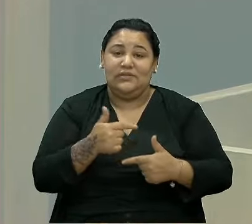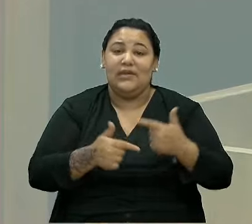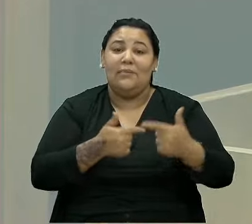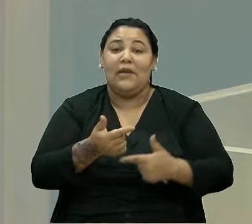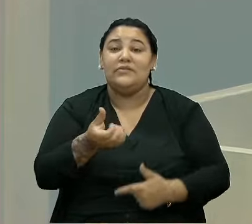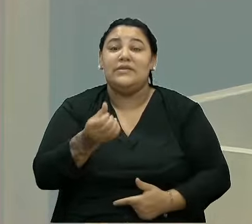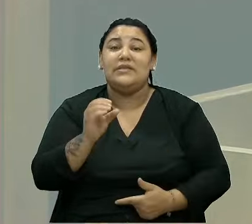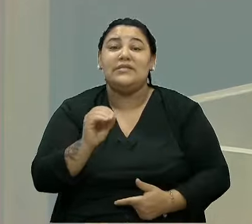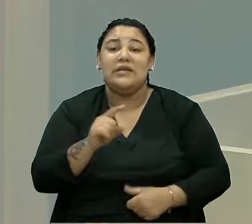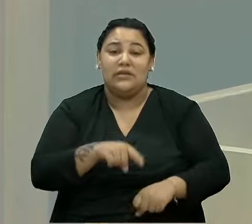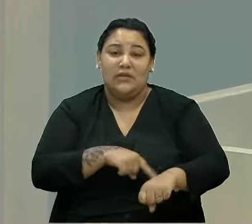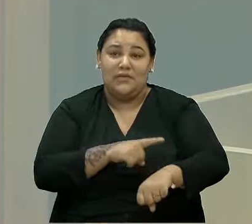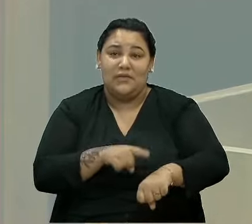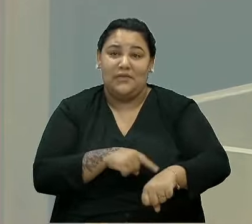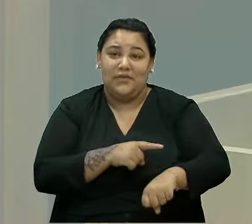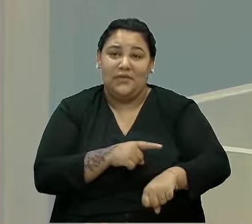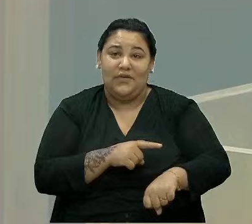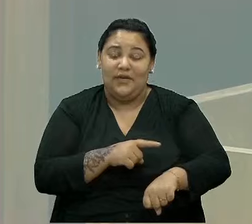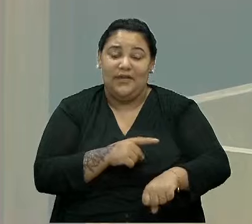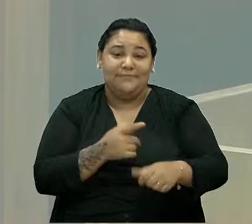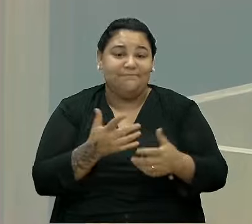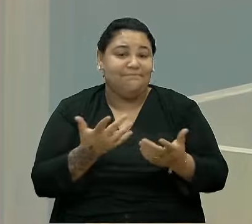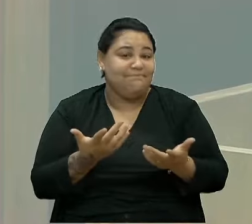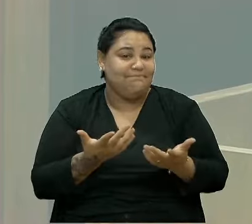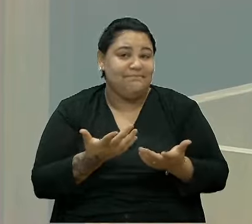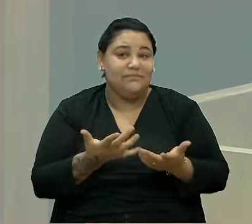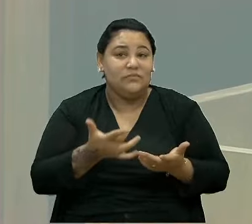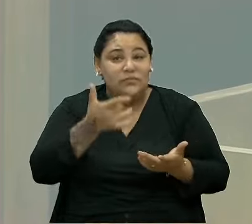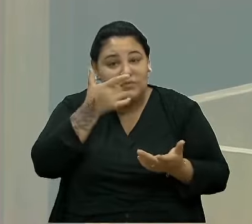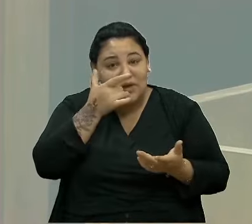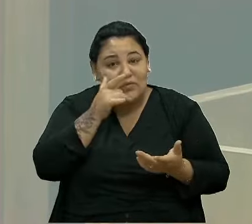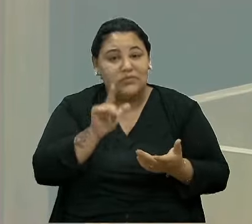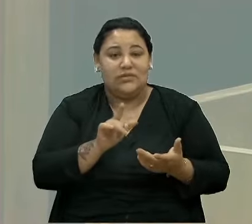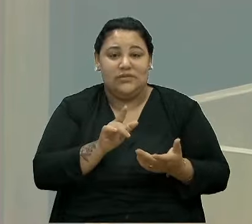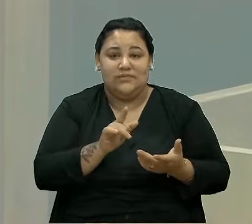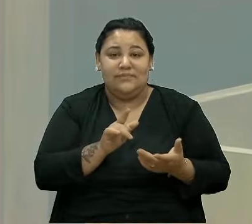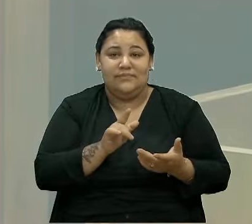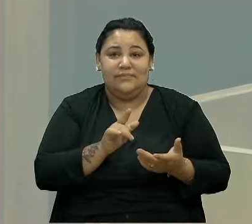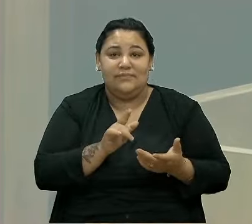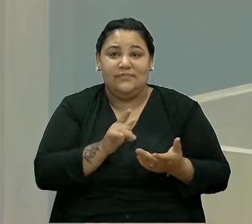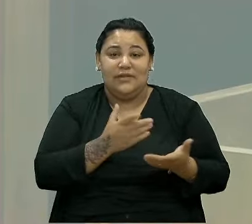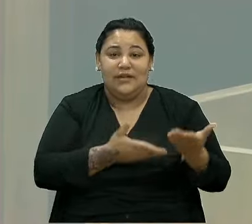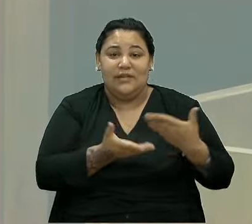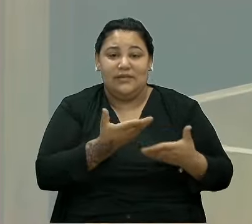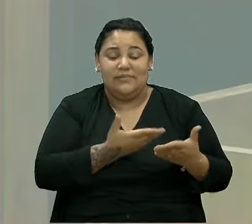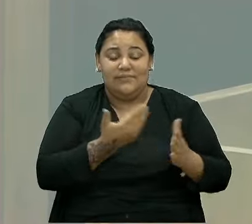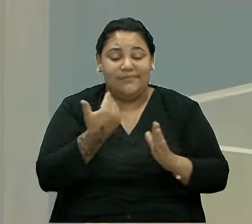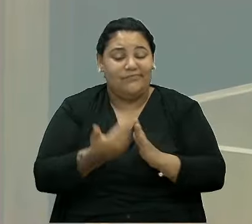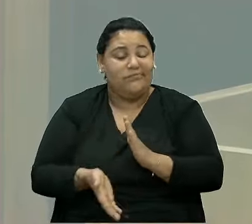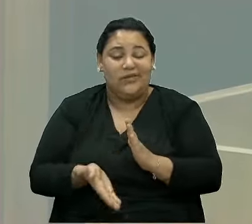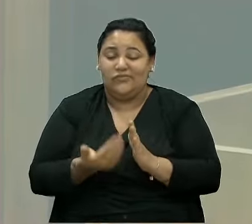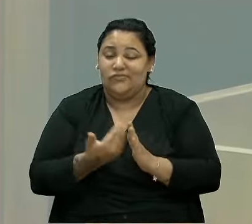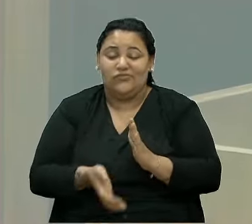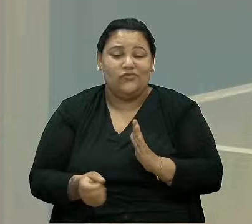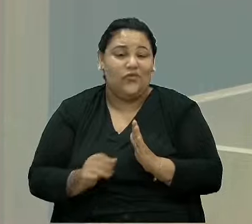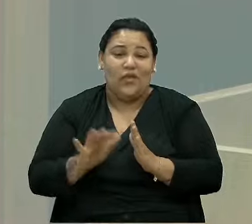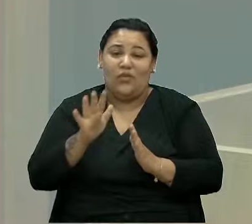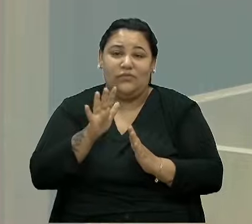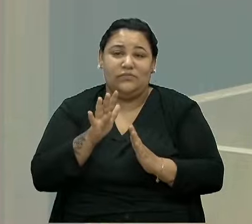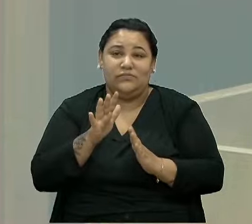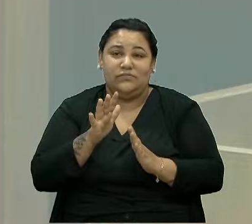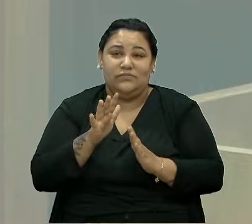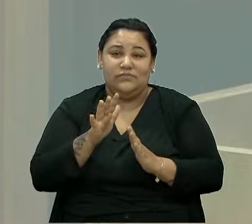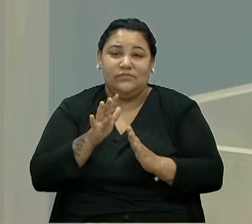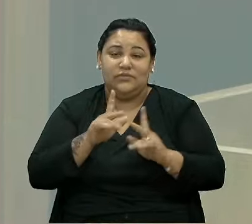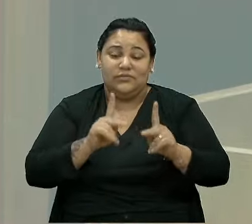horas. Então, para conseguir compensar uma desvalorização na renda, as pessoas